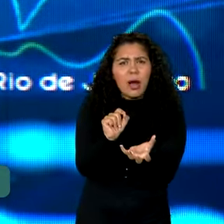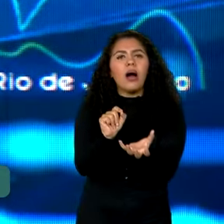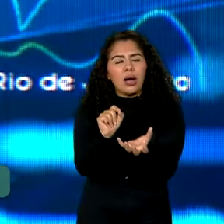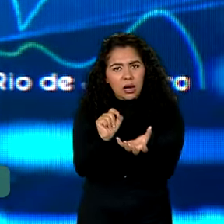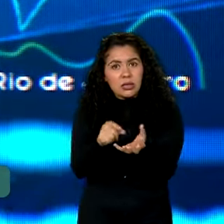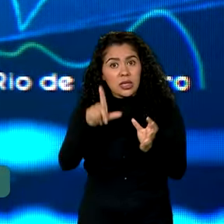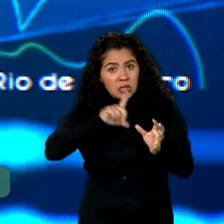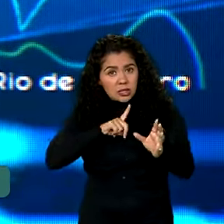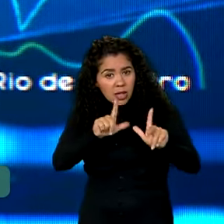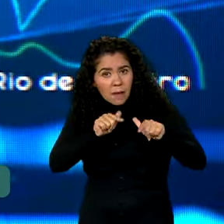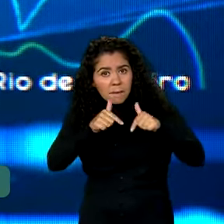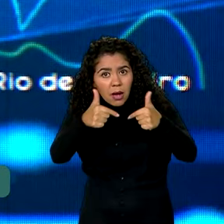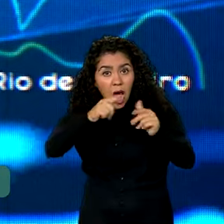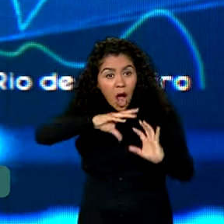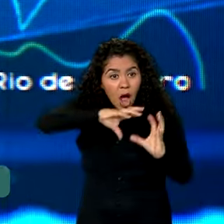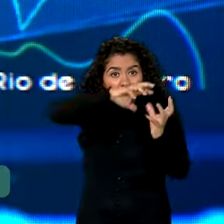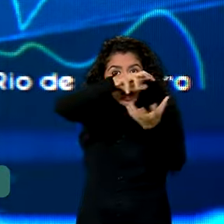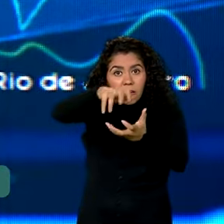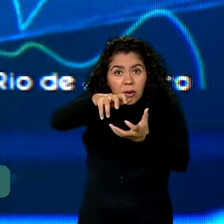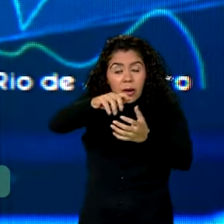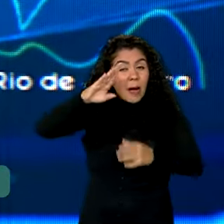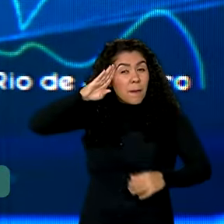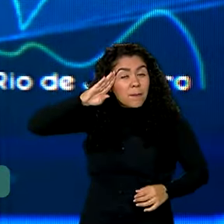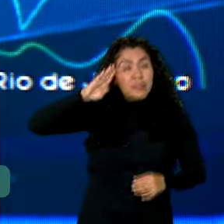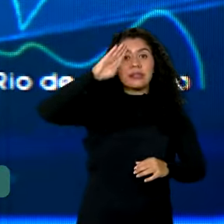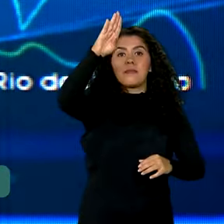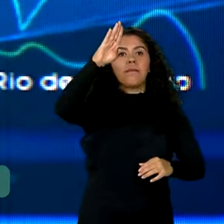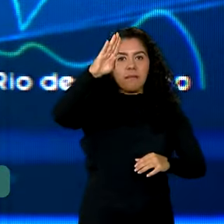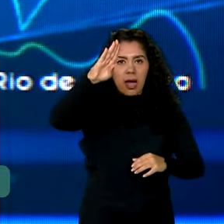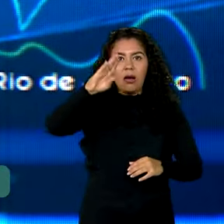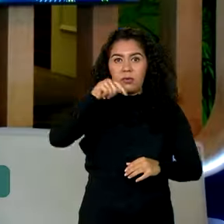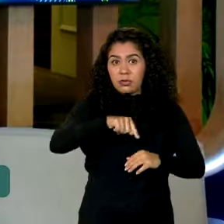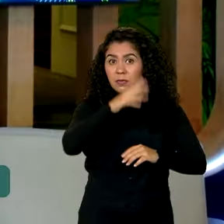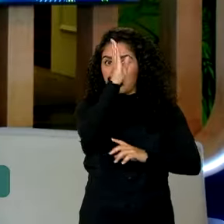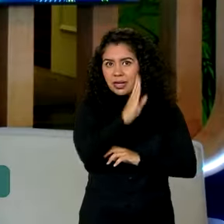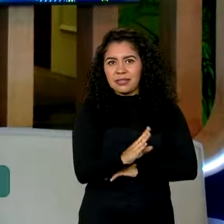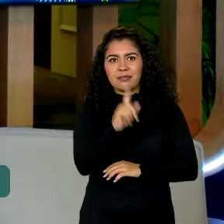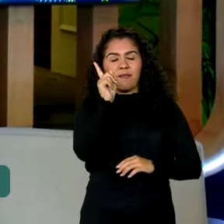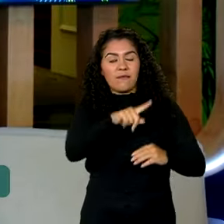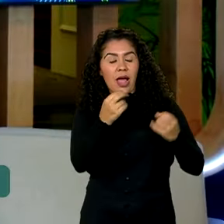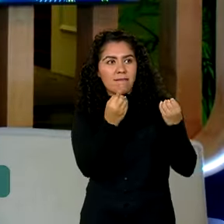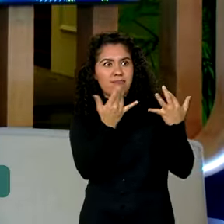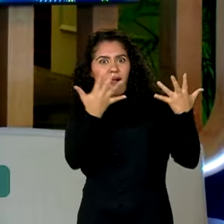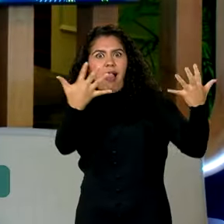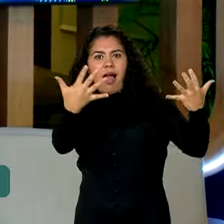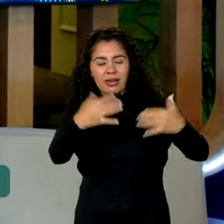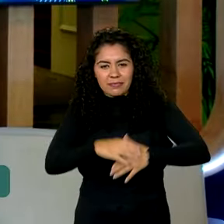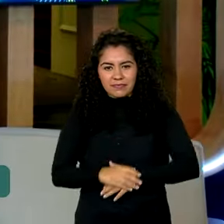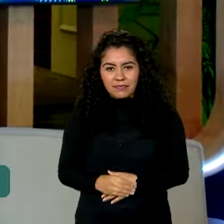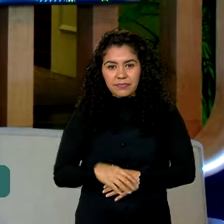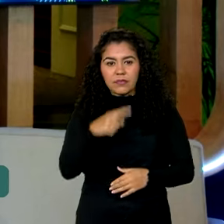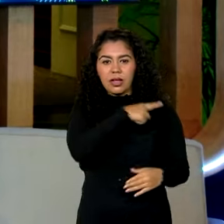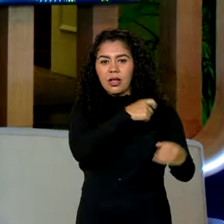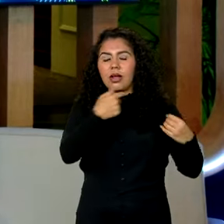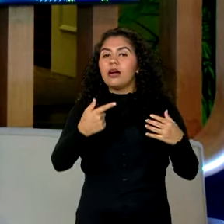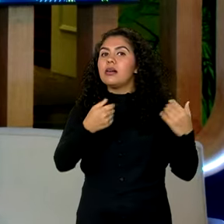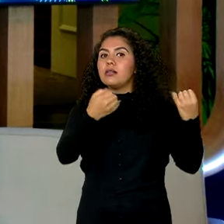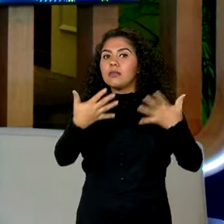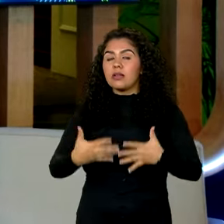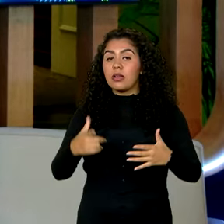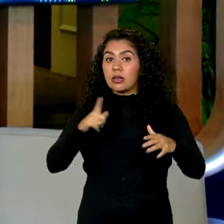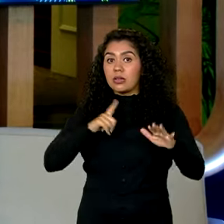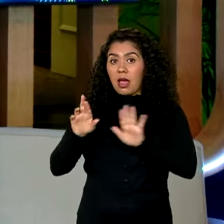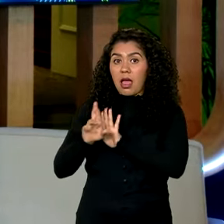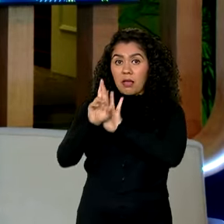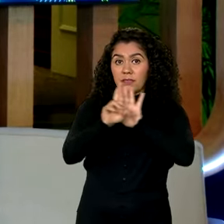panorama global, a estrela do Brasil continuará ao falar para chefes de Estado e líderes empresariais, o